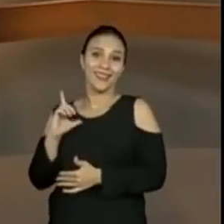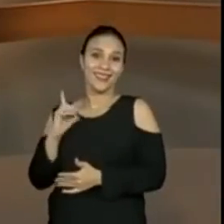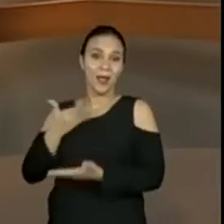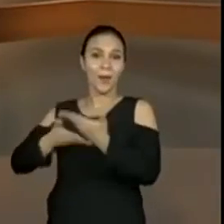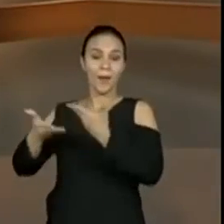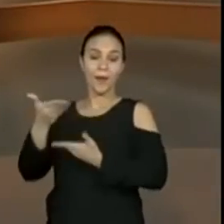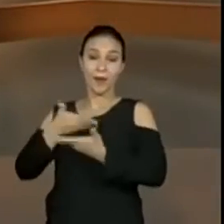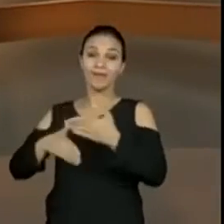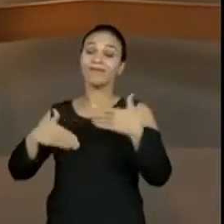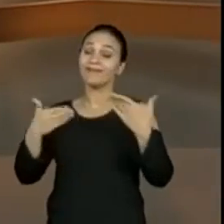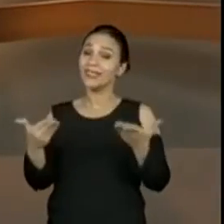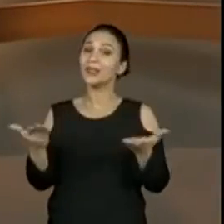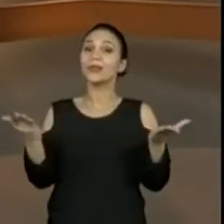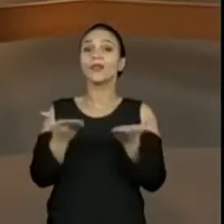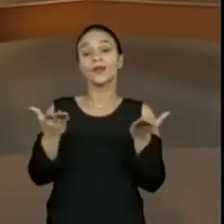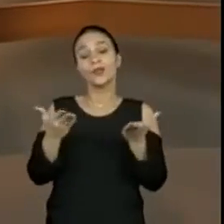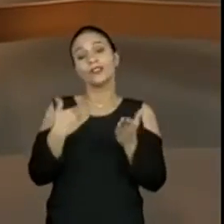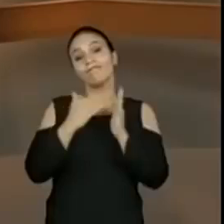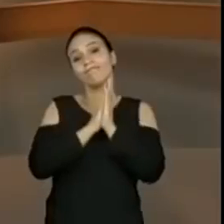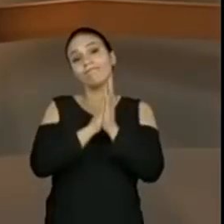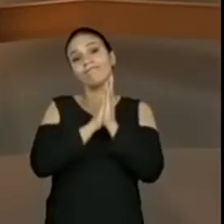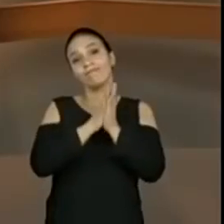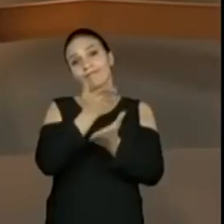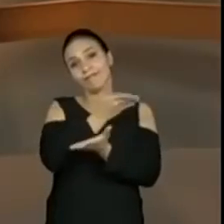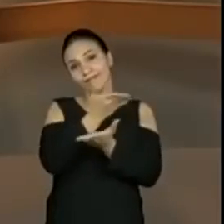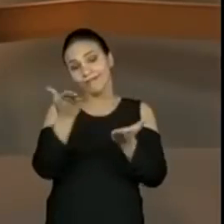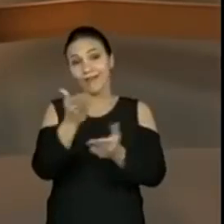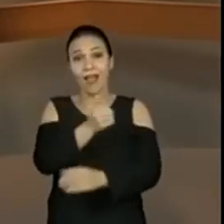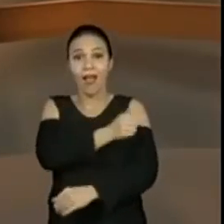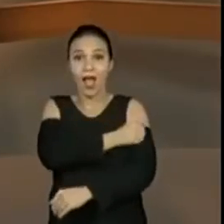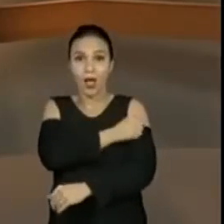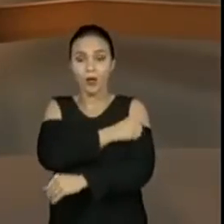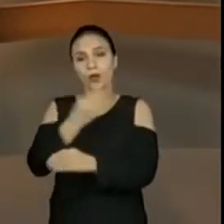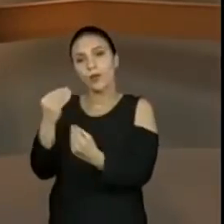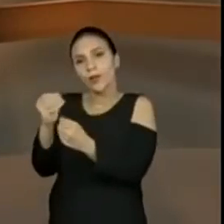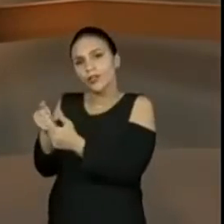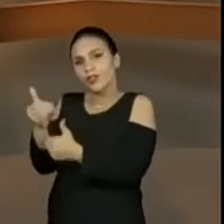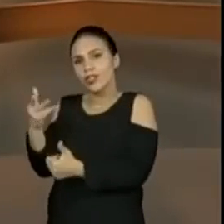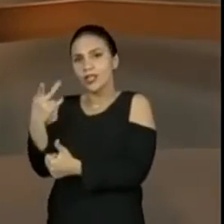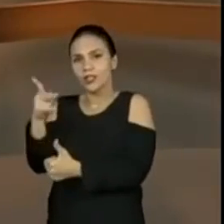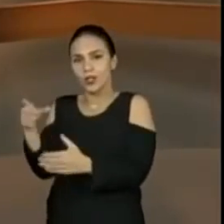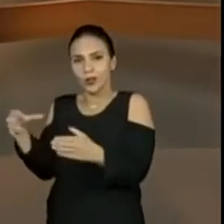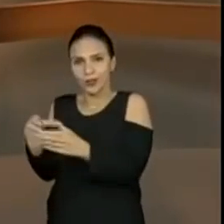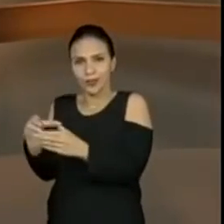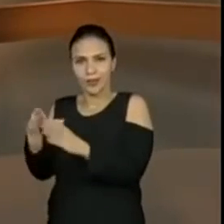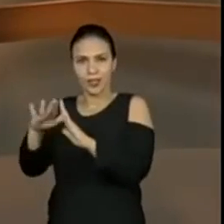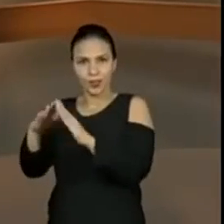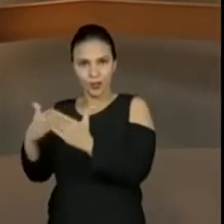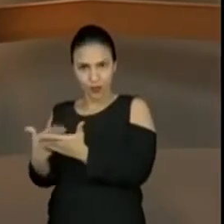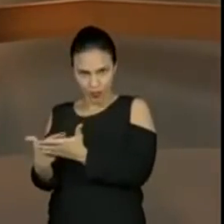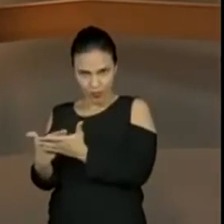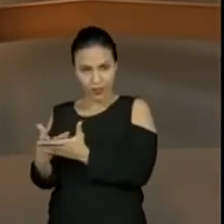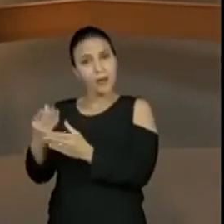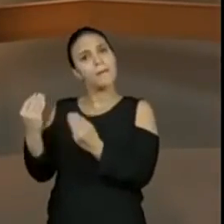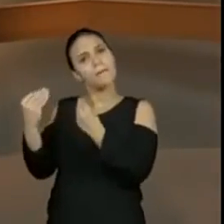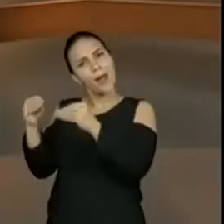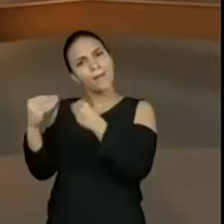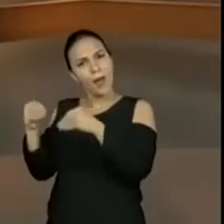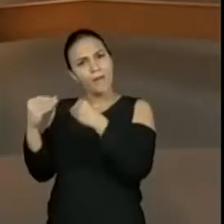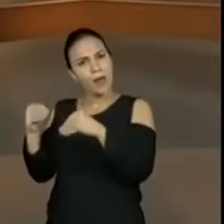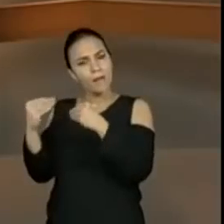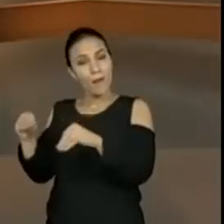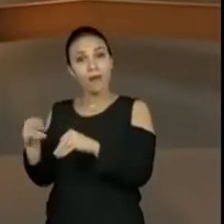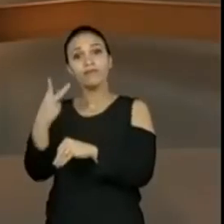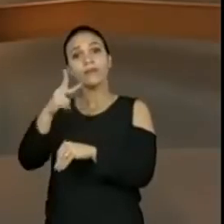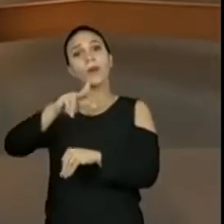hoje eu vou precisar bastante da interação de você, aluno do quarto ano, lá no chat da sua escola, participando da nossa